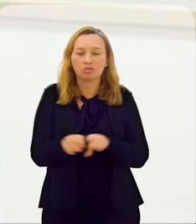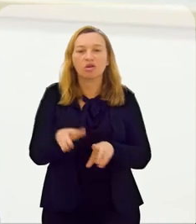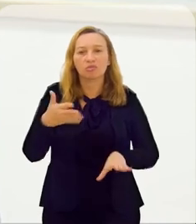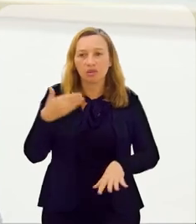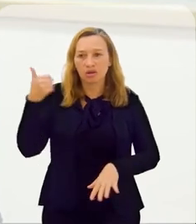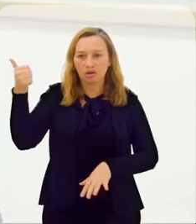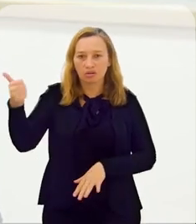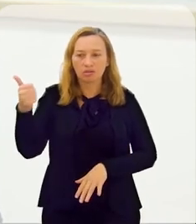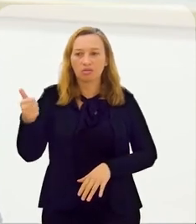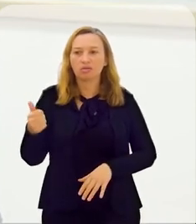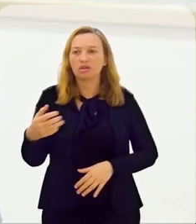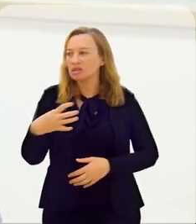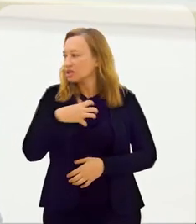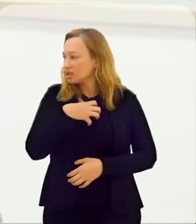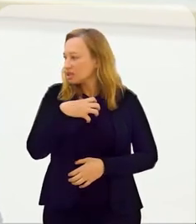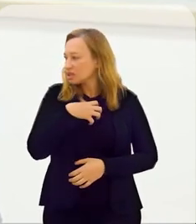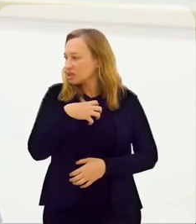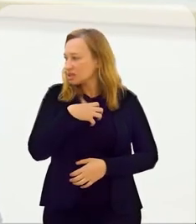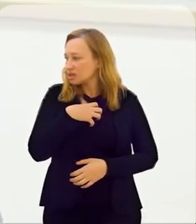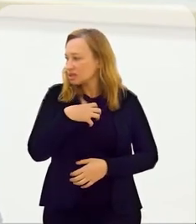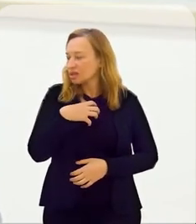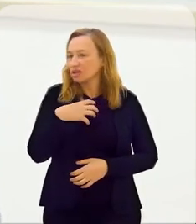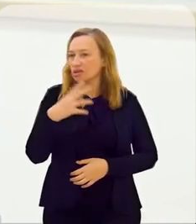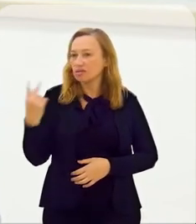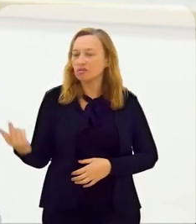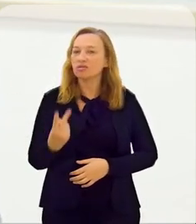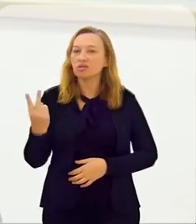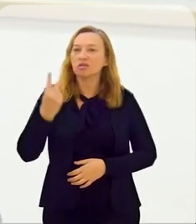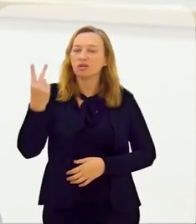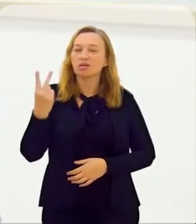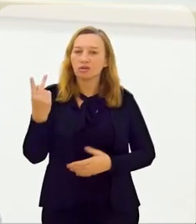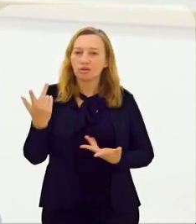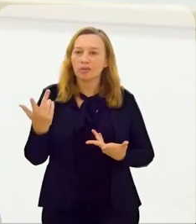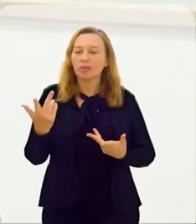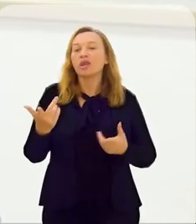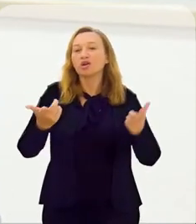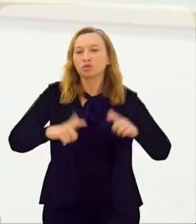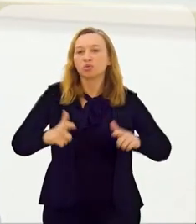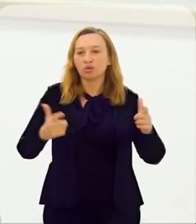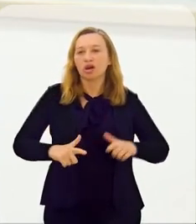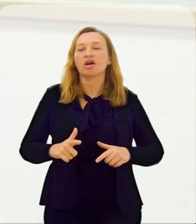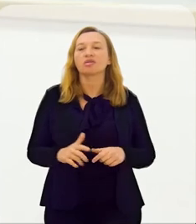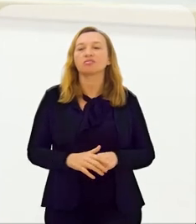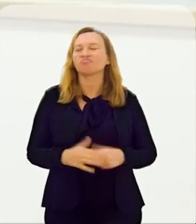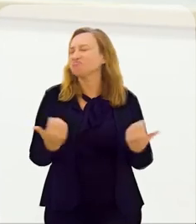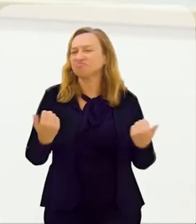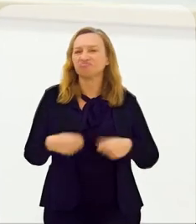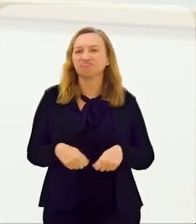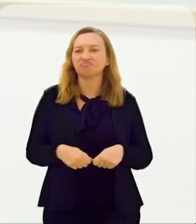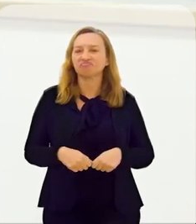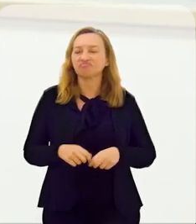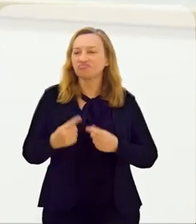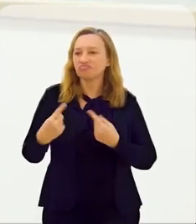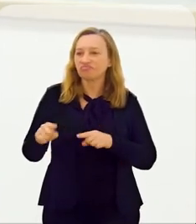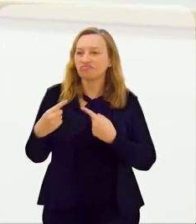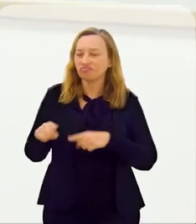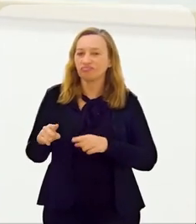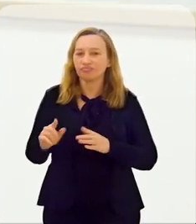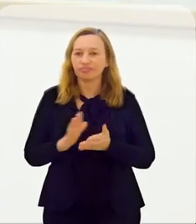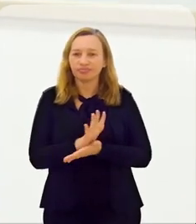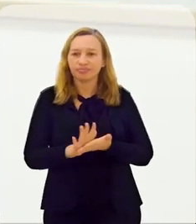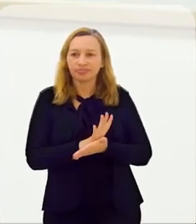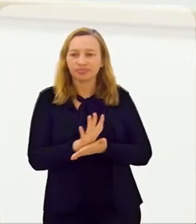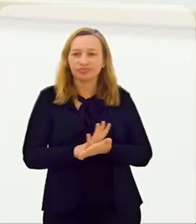e até de saúde também melhores para que eles se sintam vitoriosos no lugar, no lugar que eles estão.